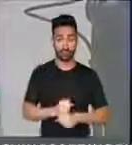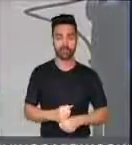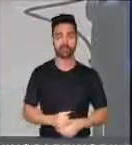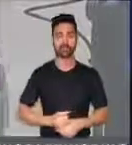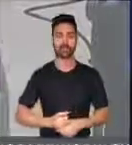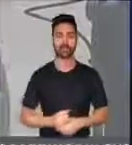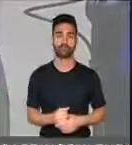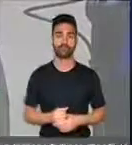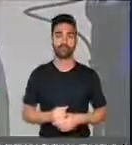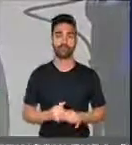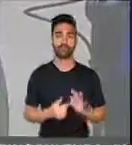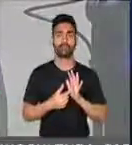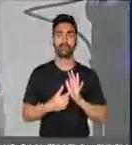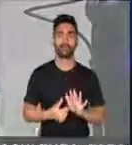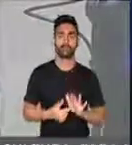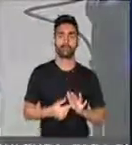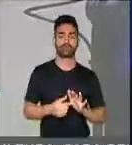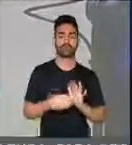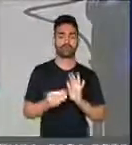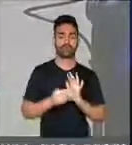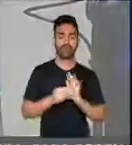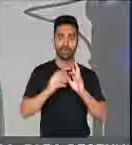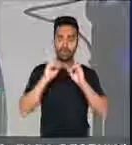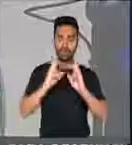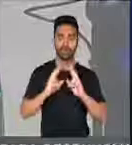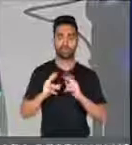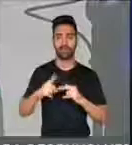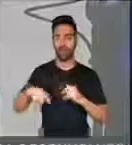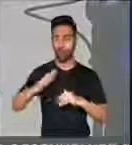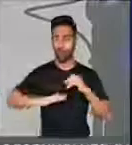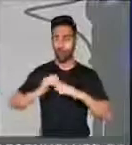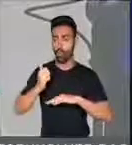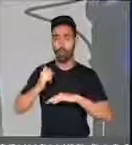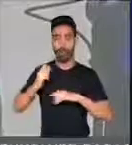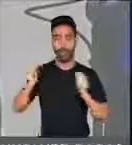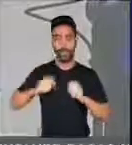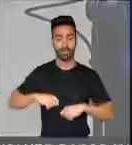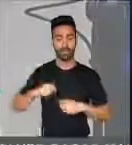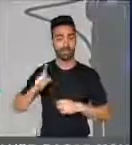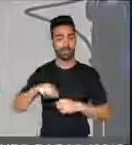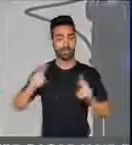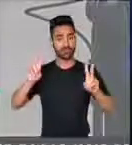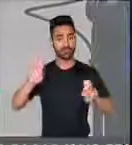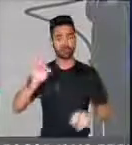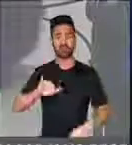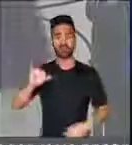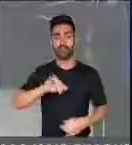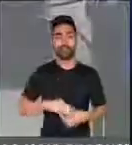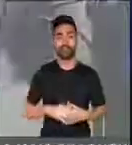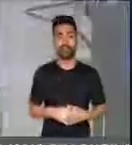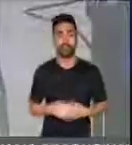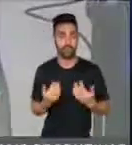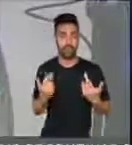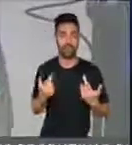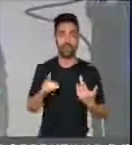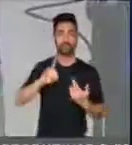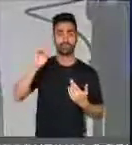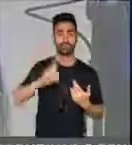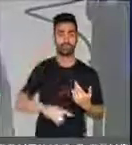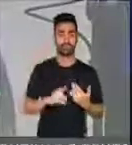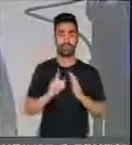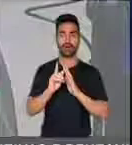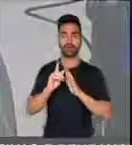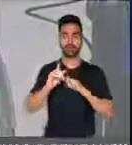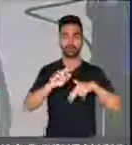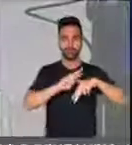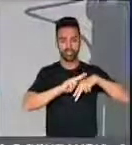revela a negligência com a pasta que é competente por temas de extrema relevância, como a igualdade de gênero,